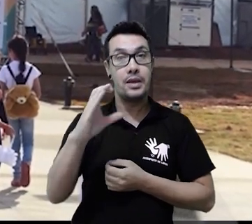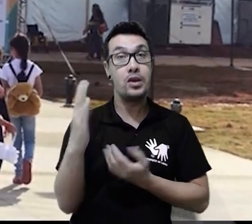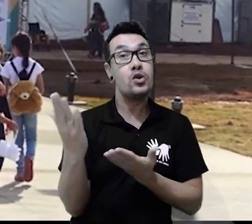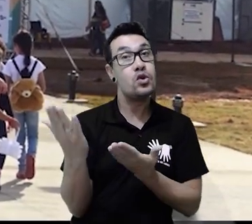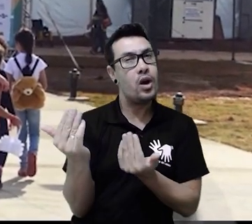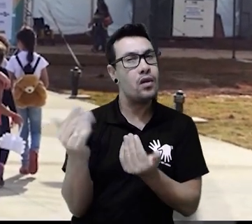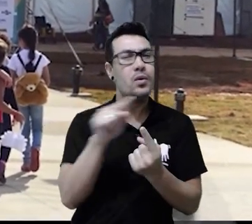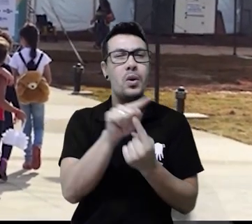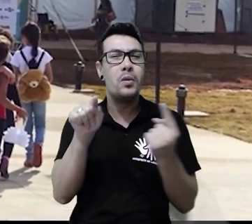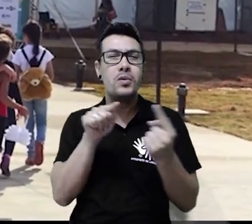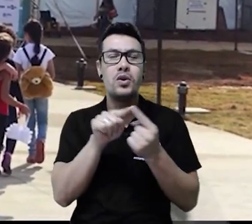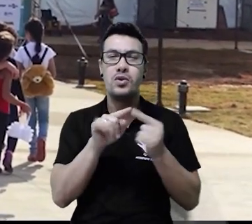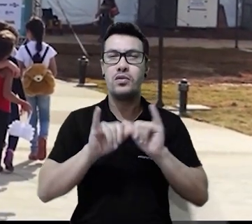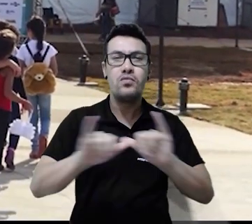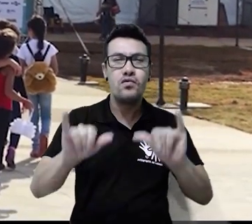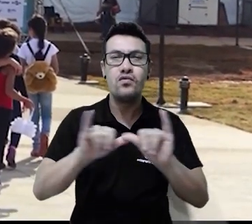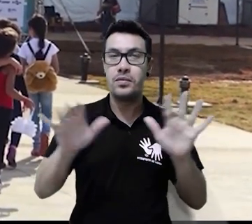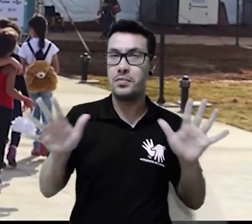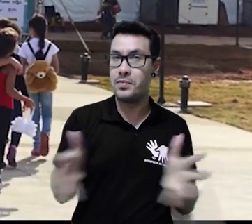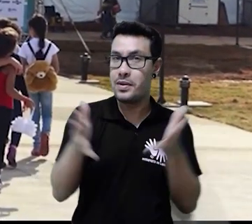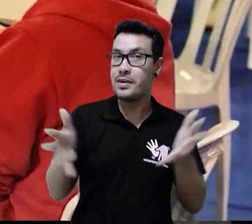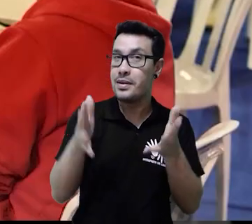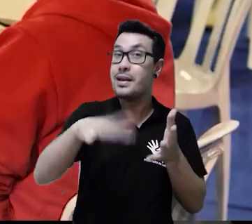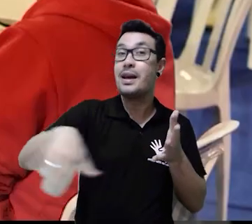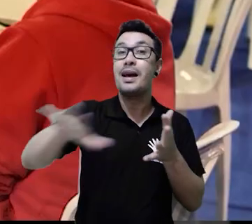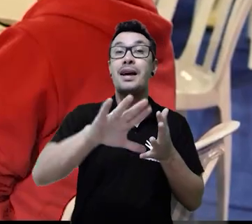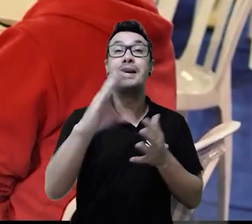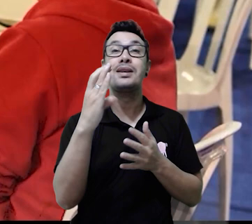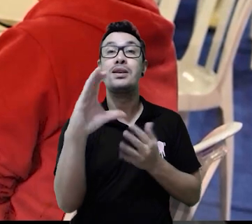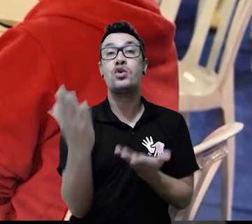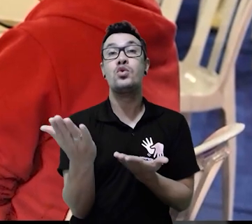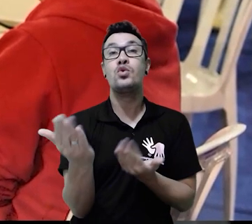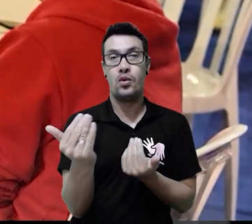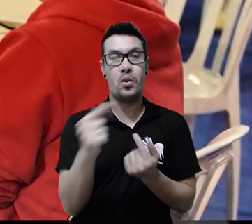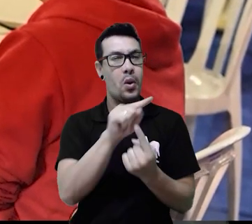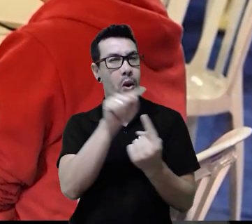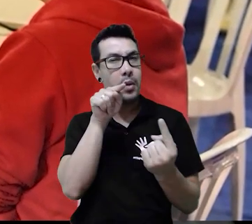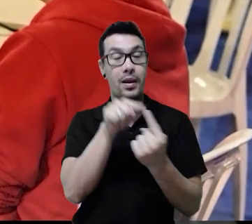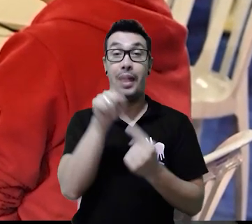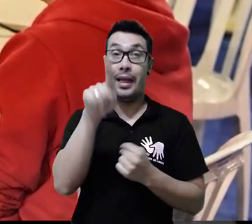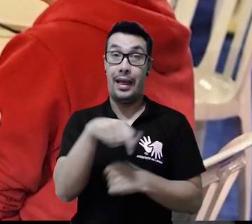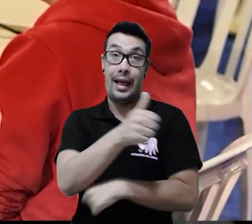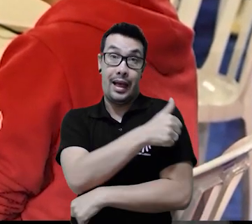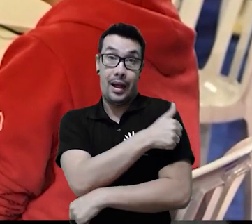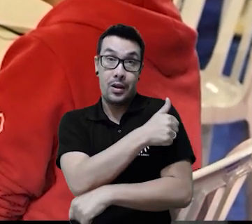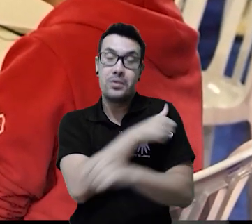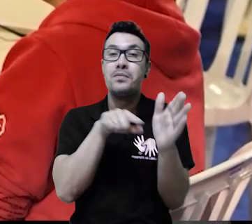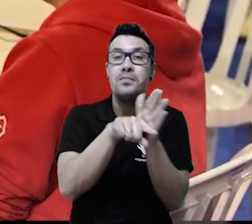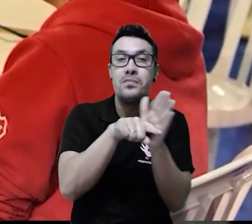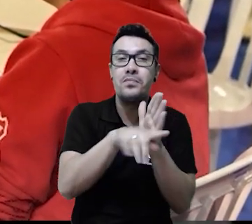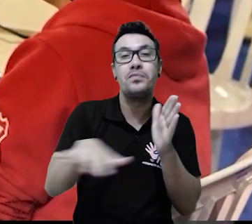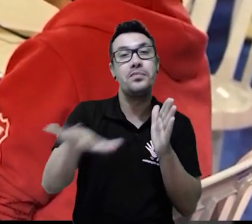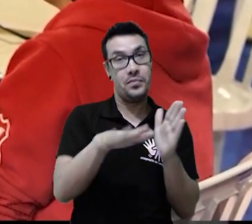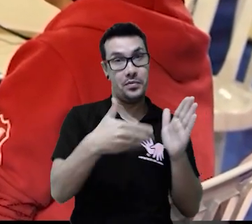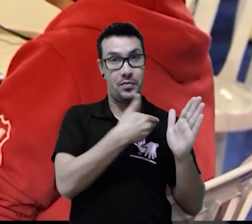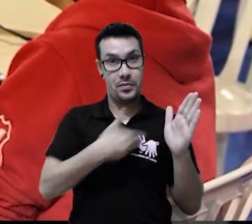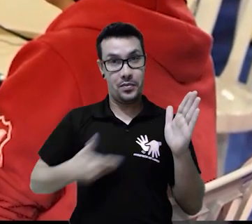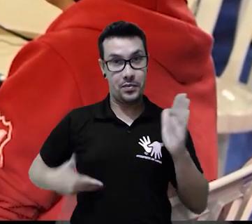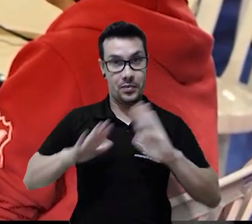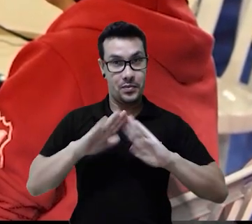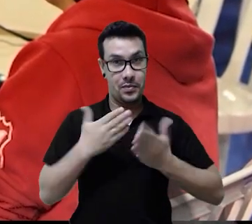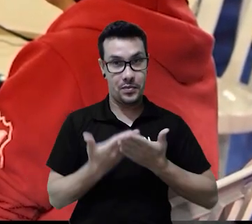um evento de divulgação e popularização da ciência. Tem como público-alvo os estudantes e pesquisadores da rede pública.